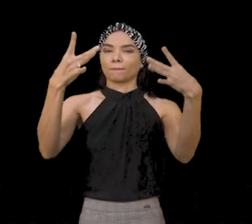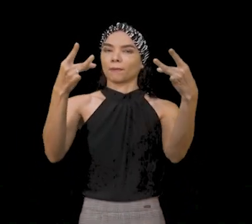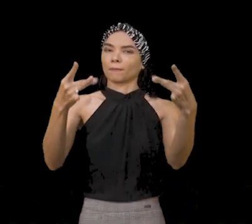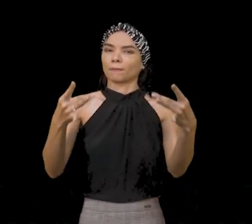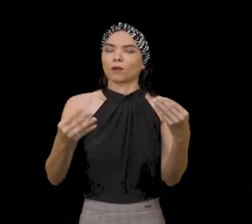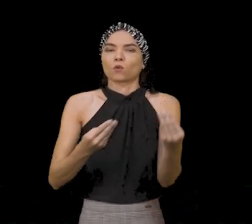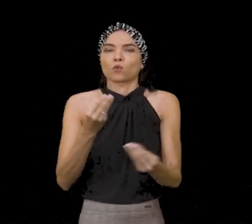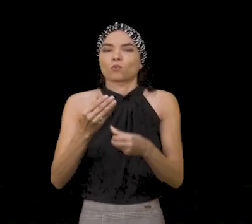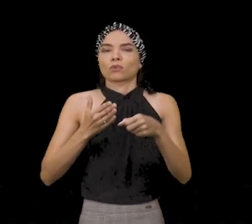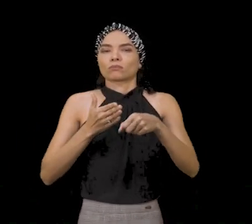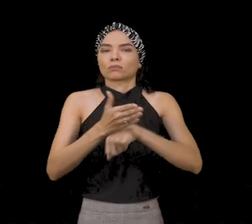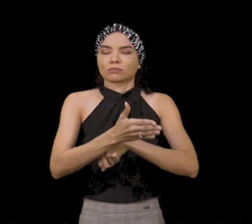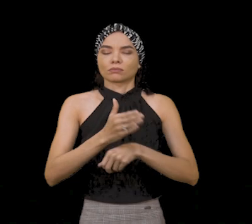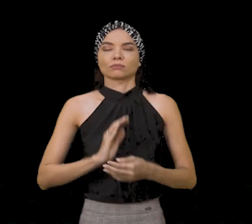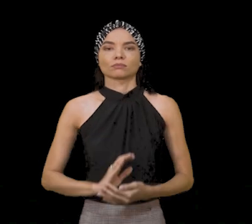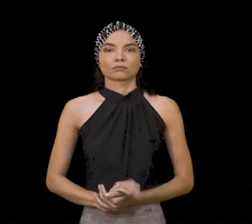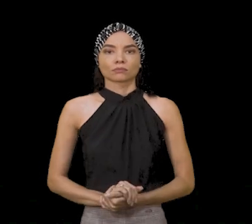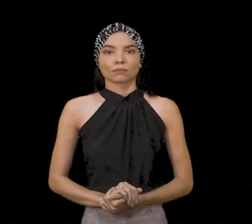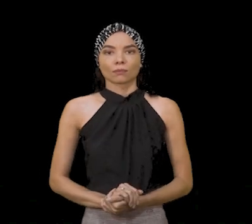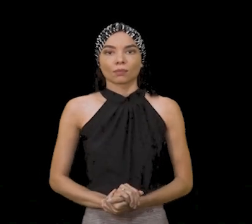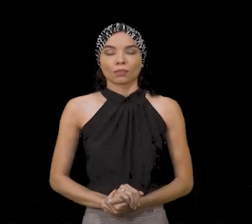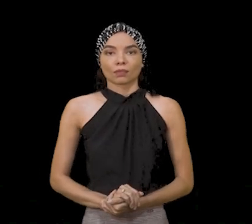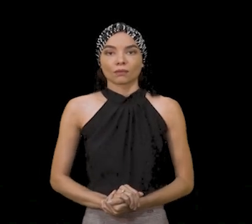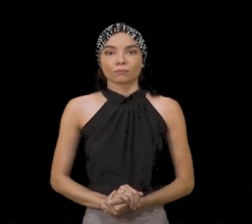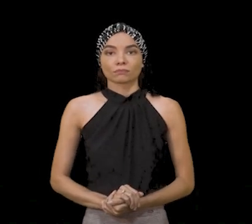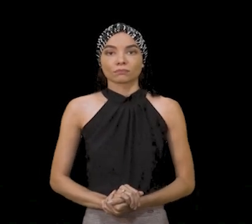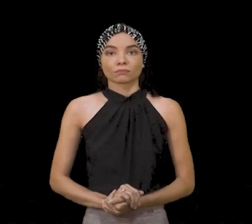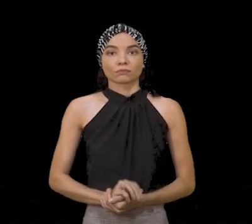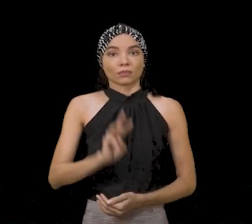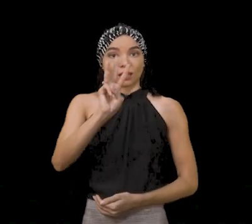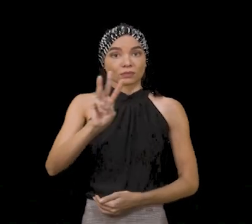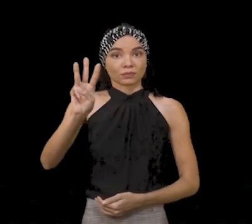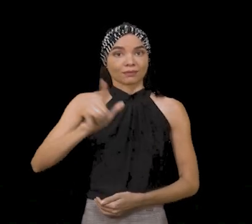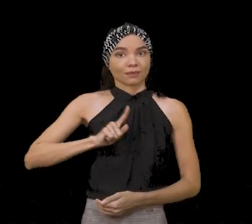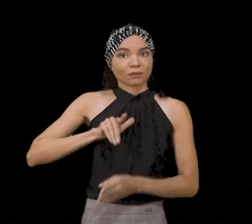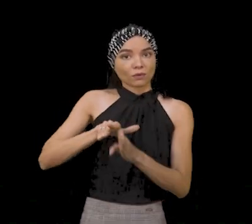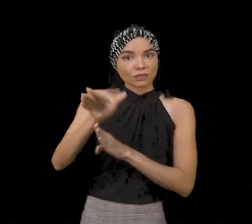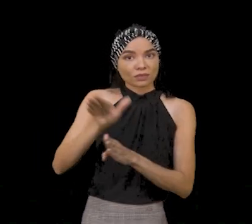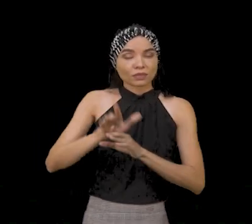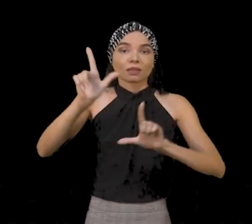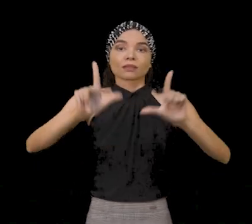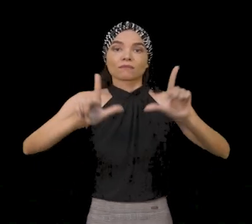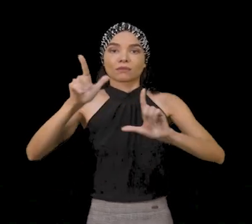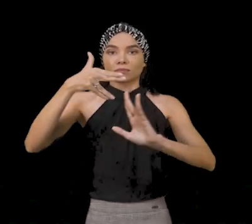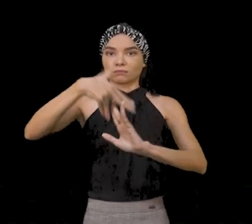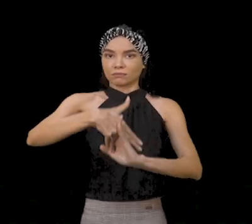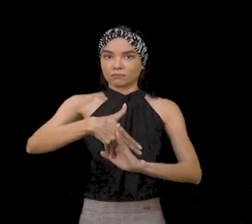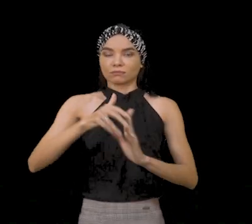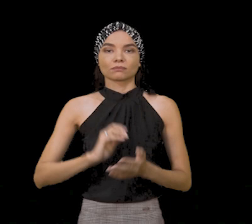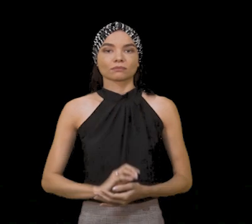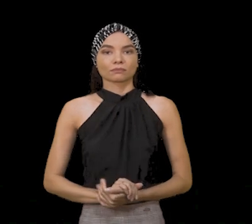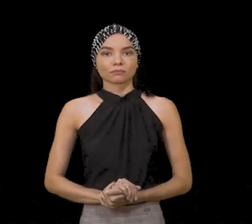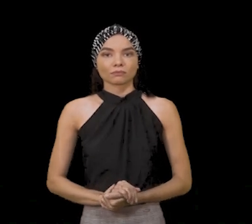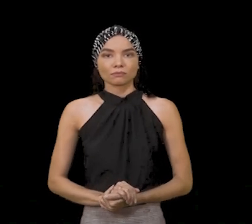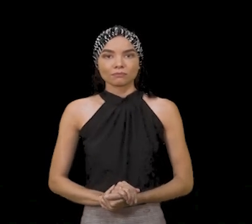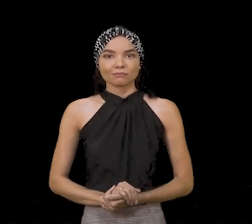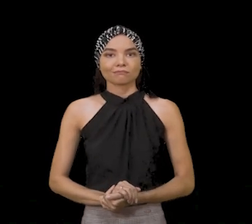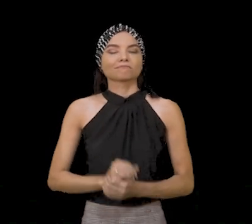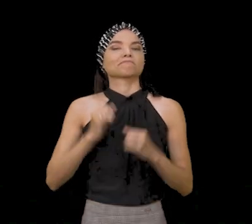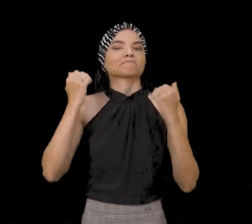passo a passo de como acessar todas essas ferramentas. Acesse os tutoriais no canal da TV UFMS.